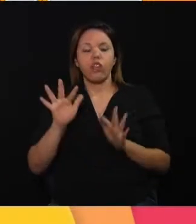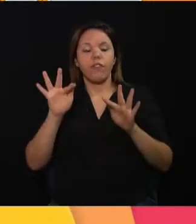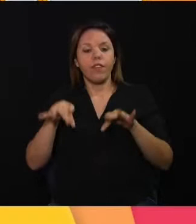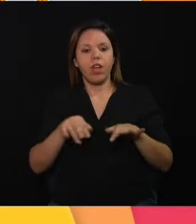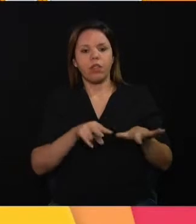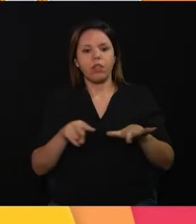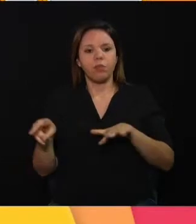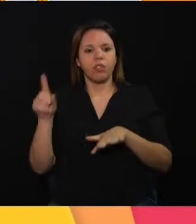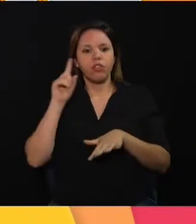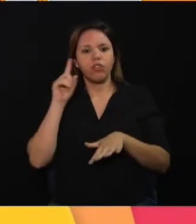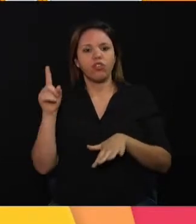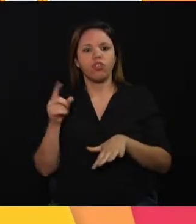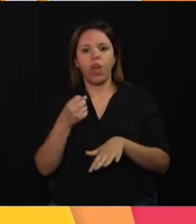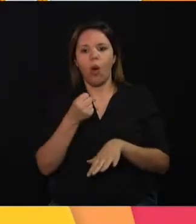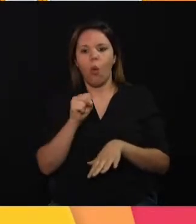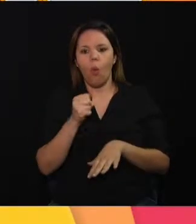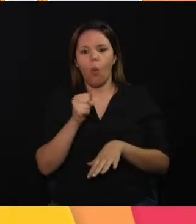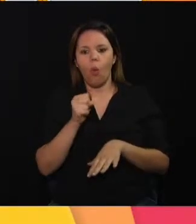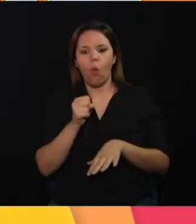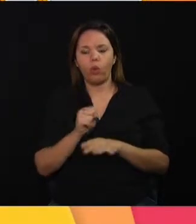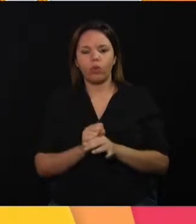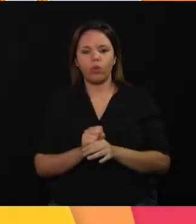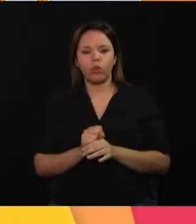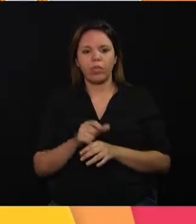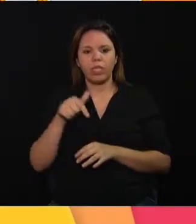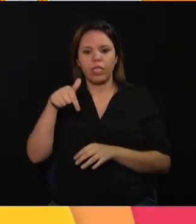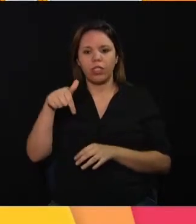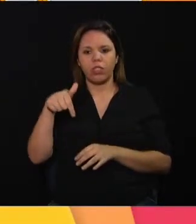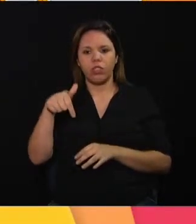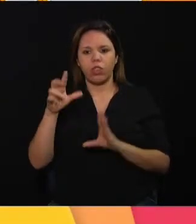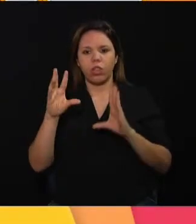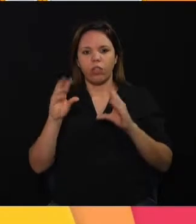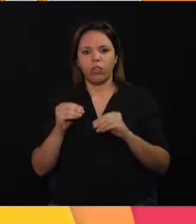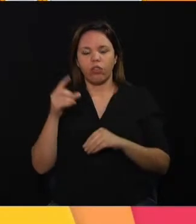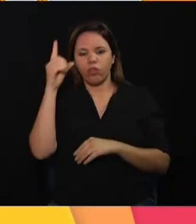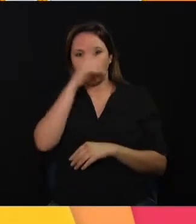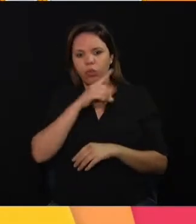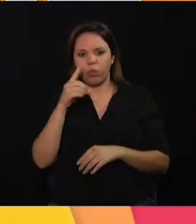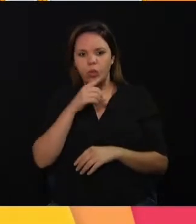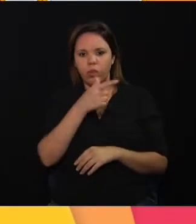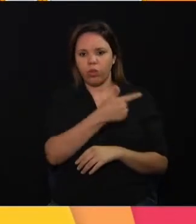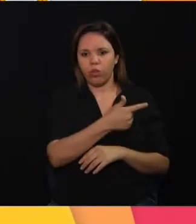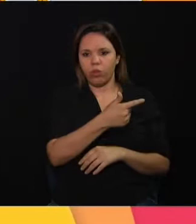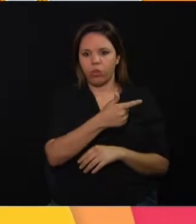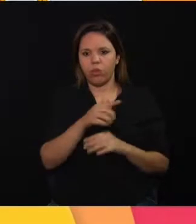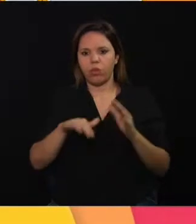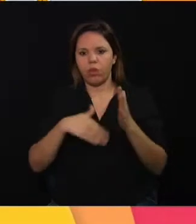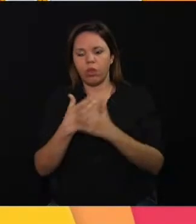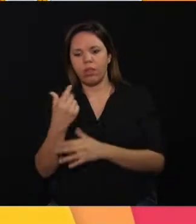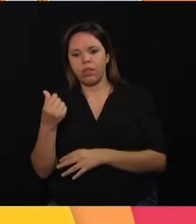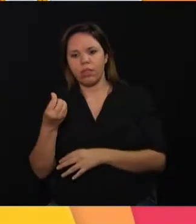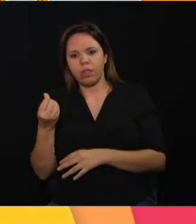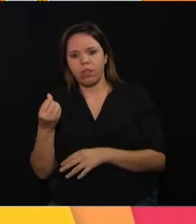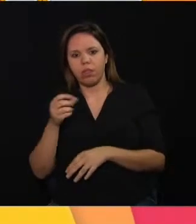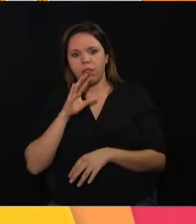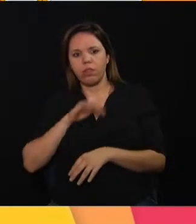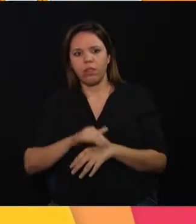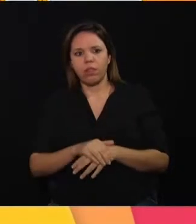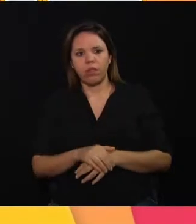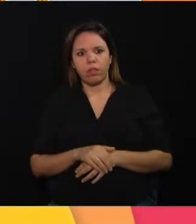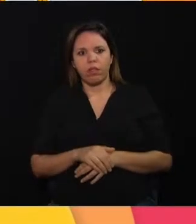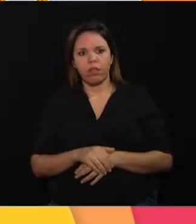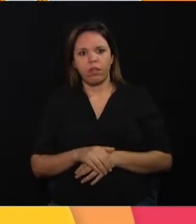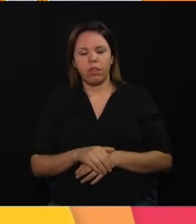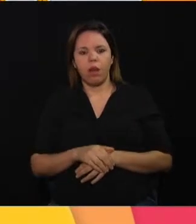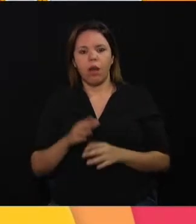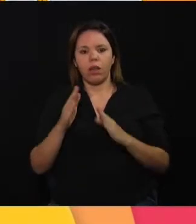semana do dia 8, a partir das 7 da noite e no domingo, das 2 às 6. A Paróquia Nossa Senhora da Conceição Aparecida,